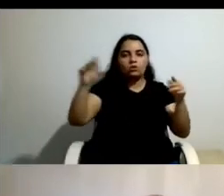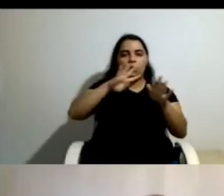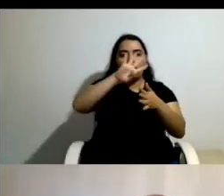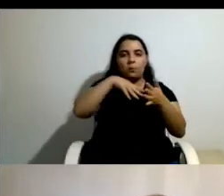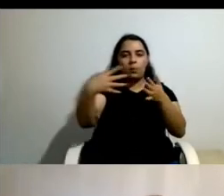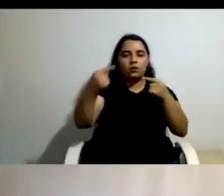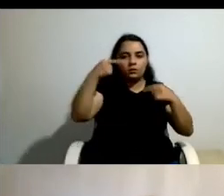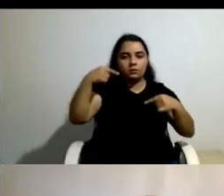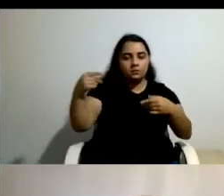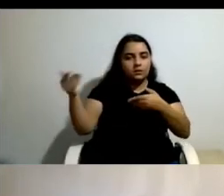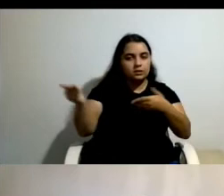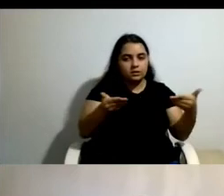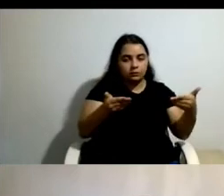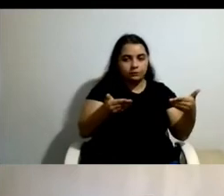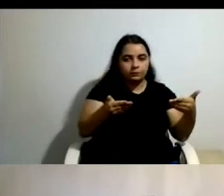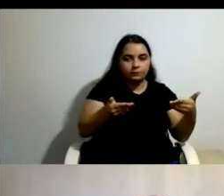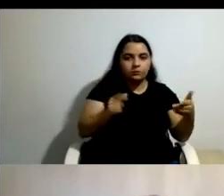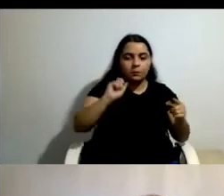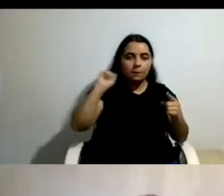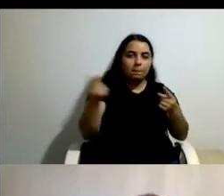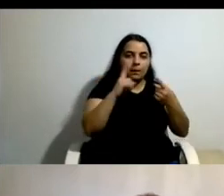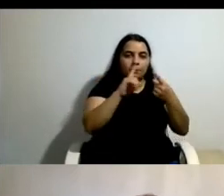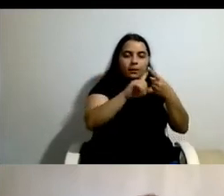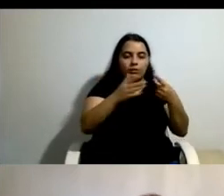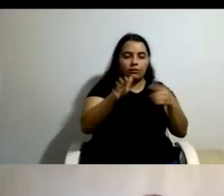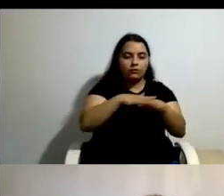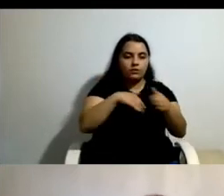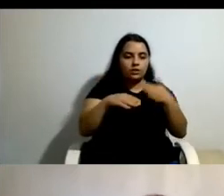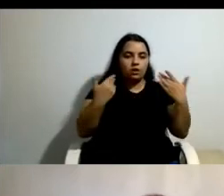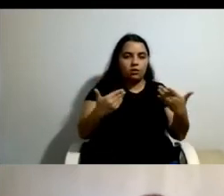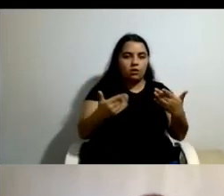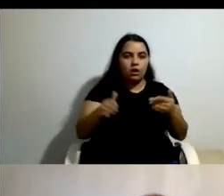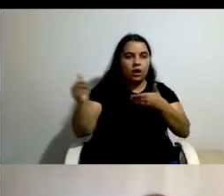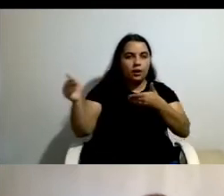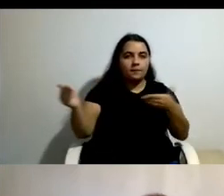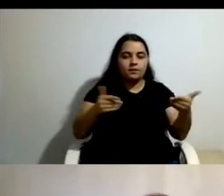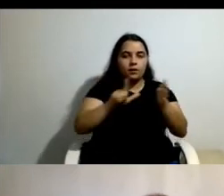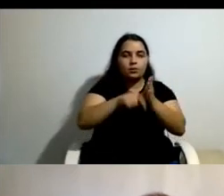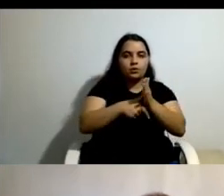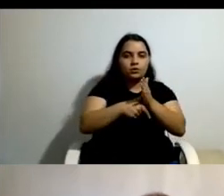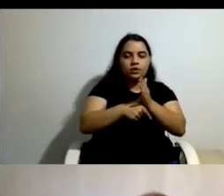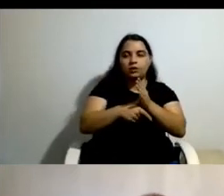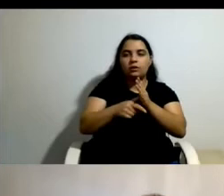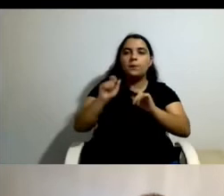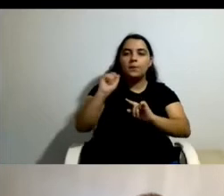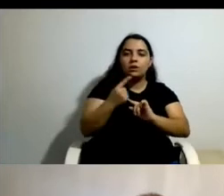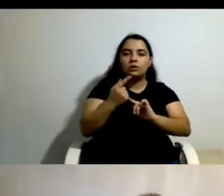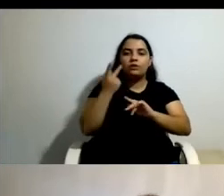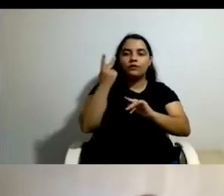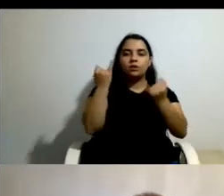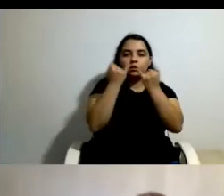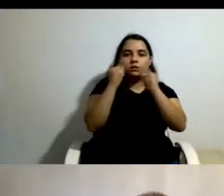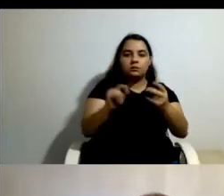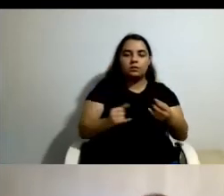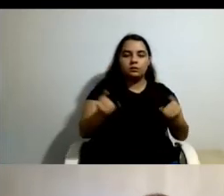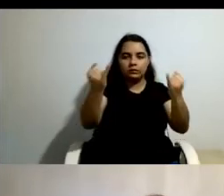primeiro lugar, é aquilo que eu acabei de fazer, que era apresentar o projeto piloto de vida independente. De seguida,